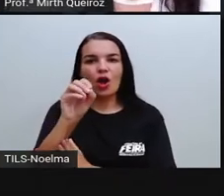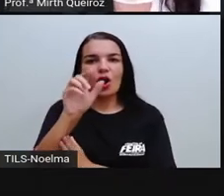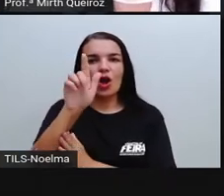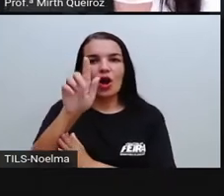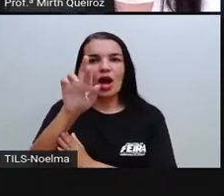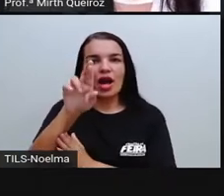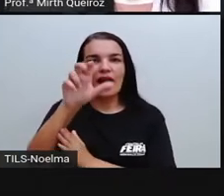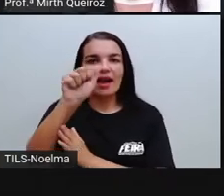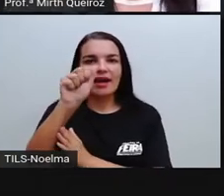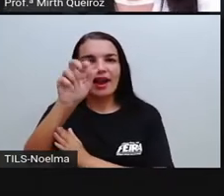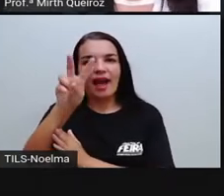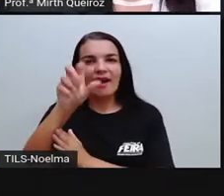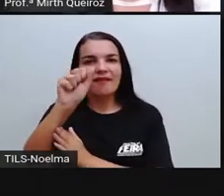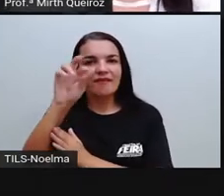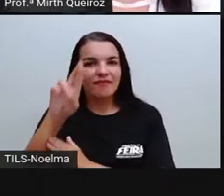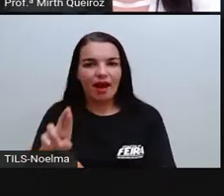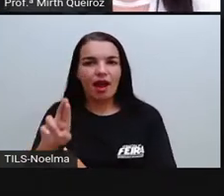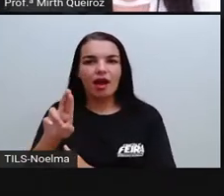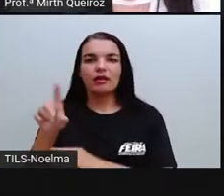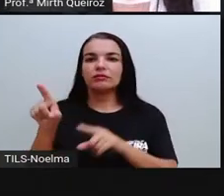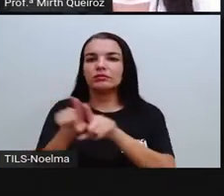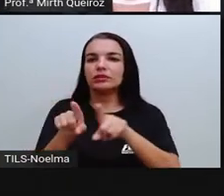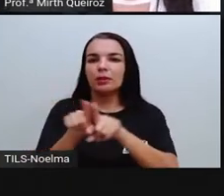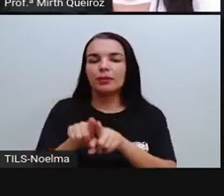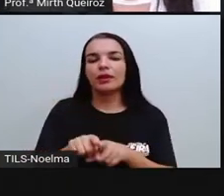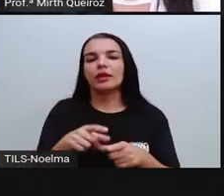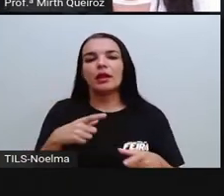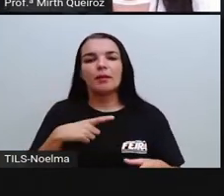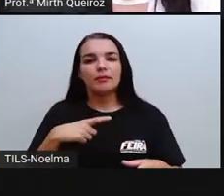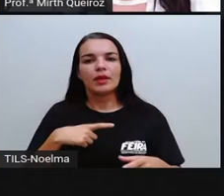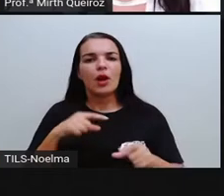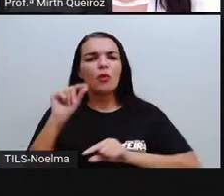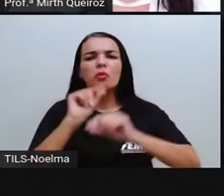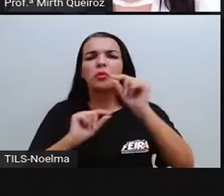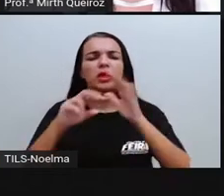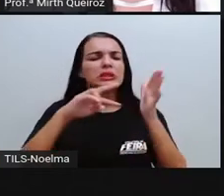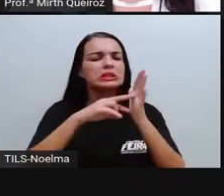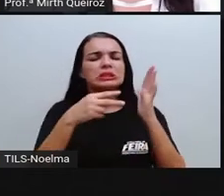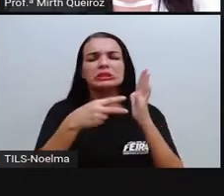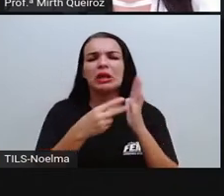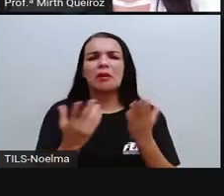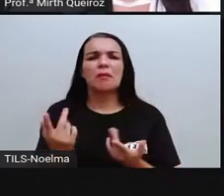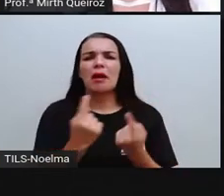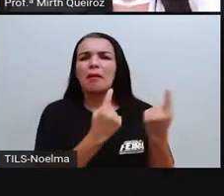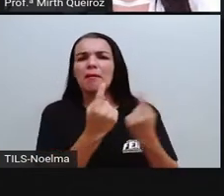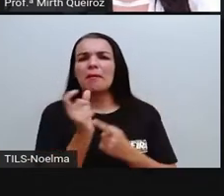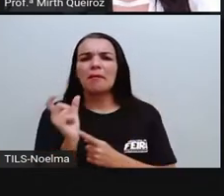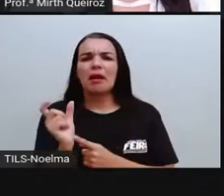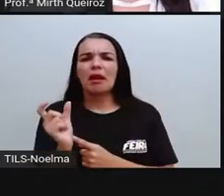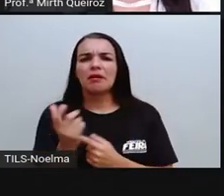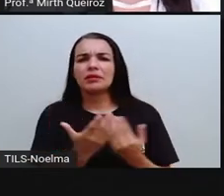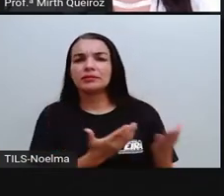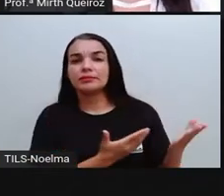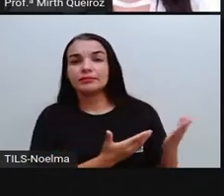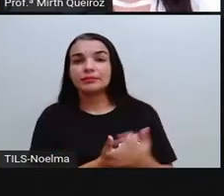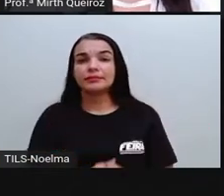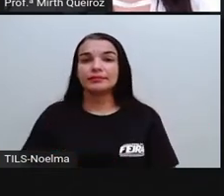xilo, xilogravurista, né? Mas o que significa cada uma dessas palavras?